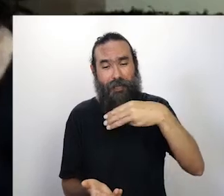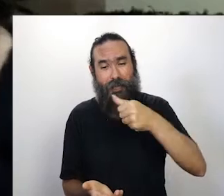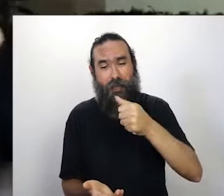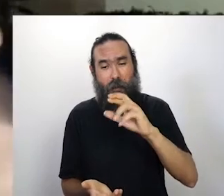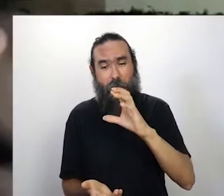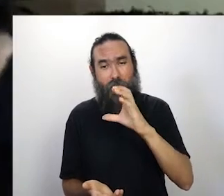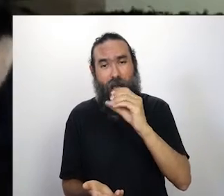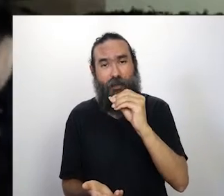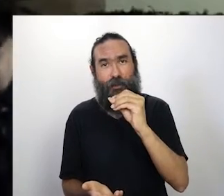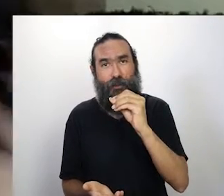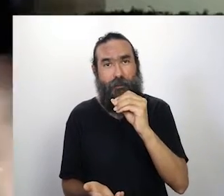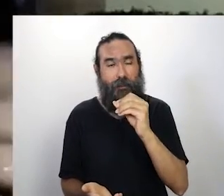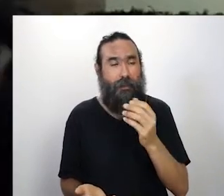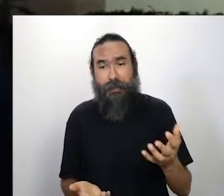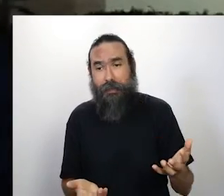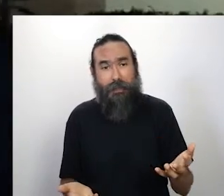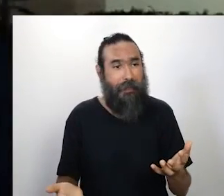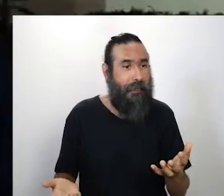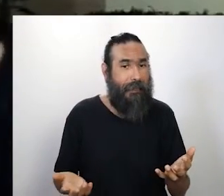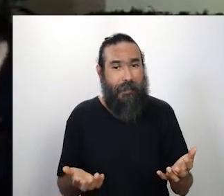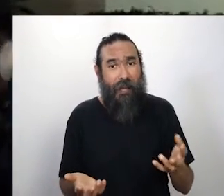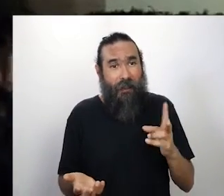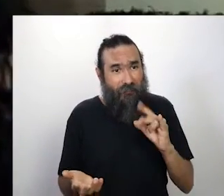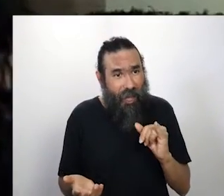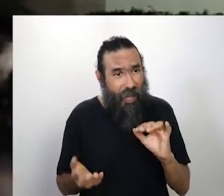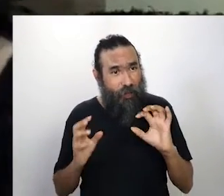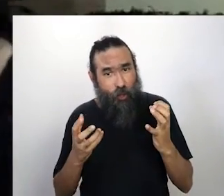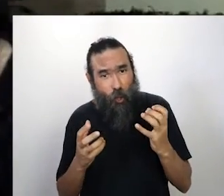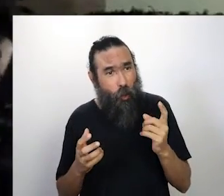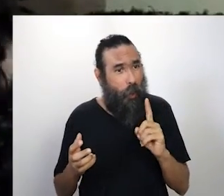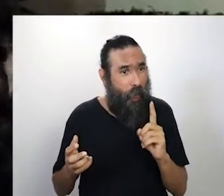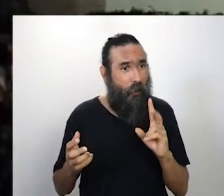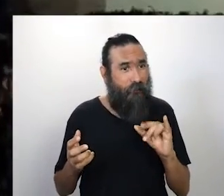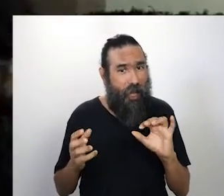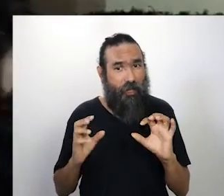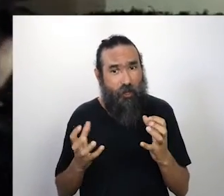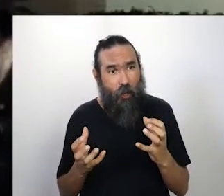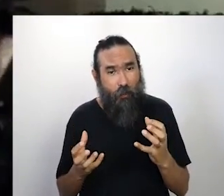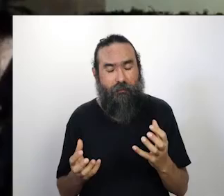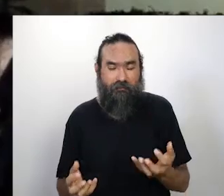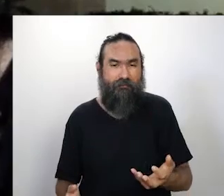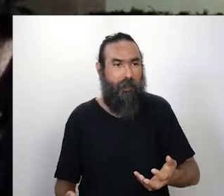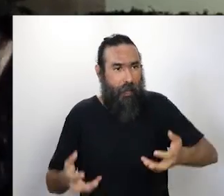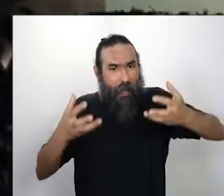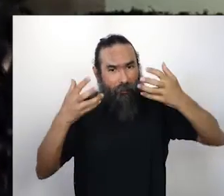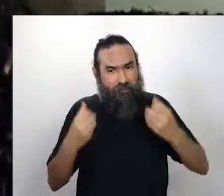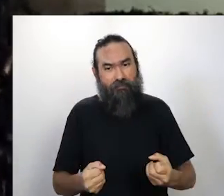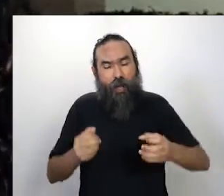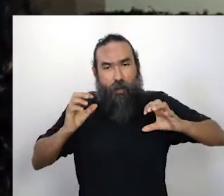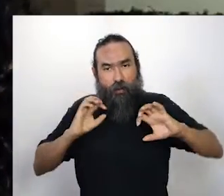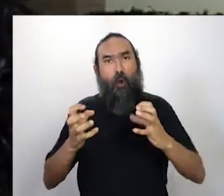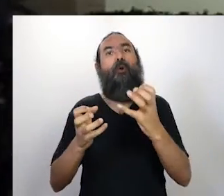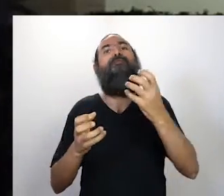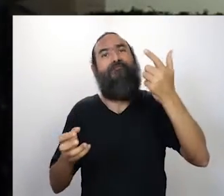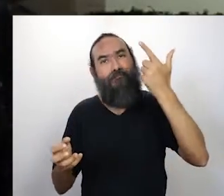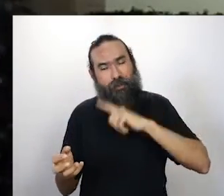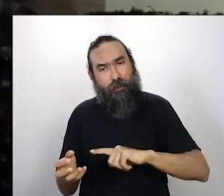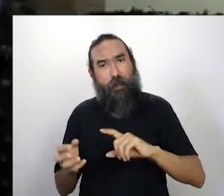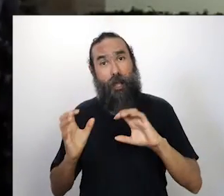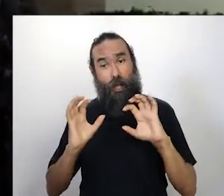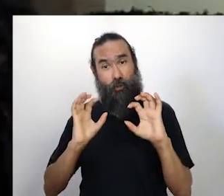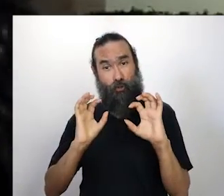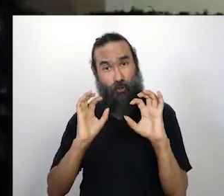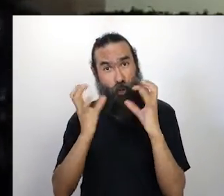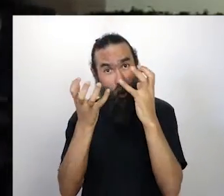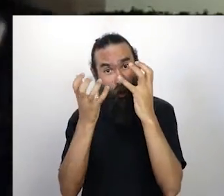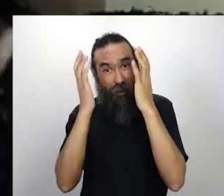tempo ficou naquela indefinição, vai acontecer ou não vai. Acabou rolando, foi inclusive o último show que teve aqui na cidade, antes de parar tudo,